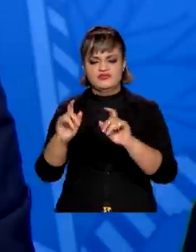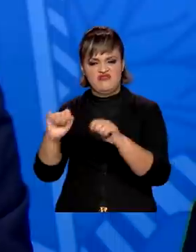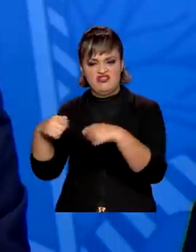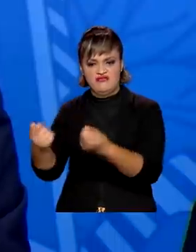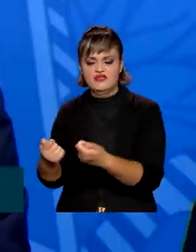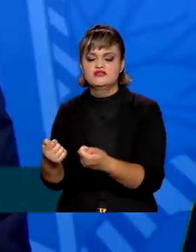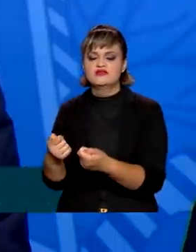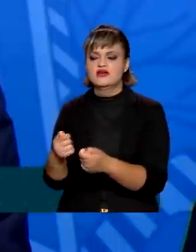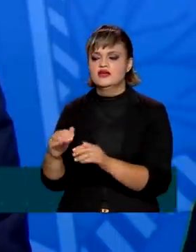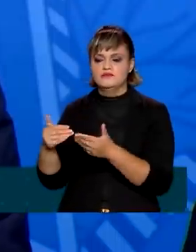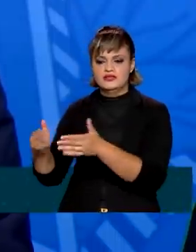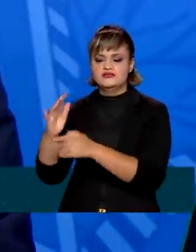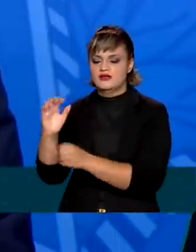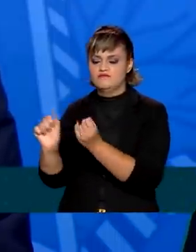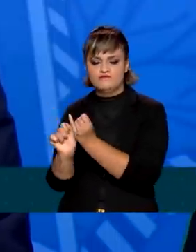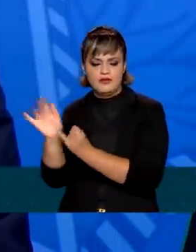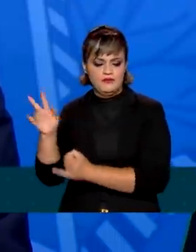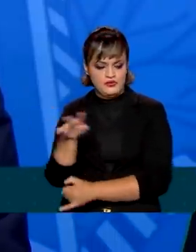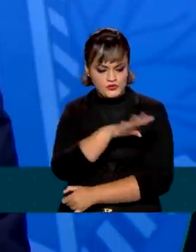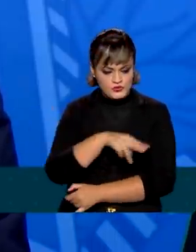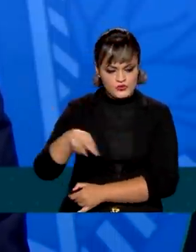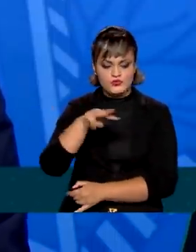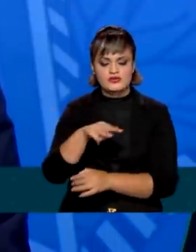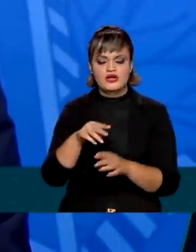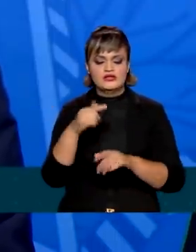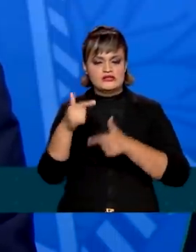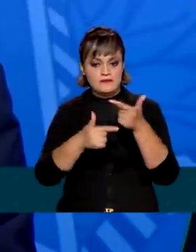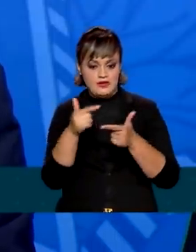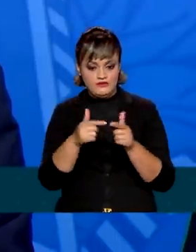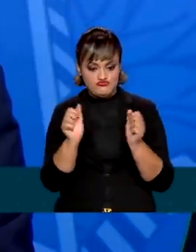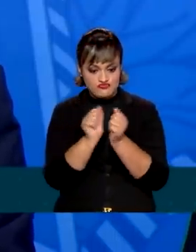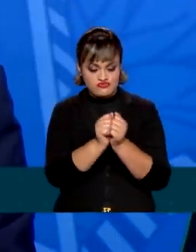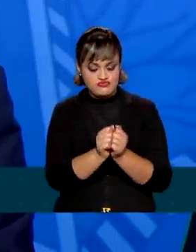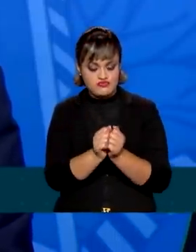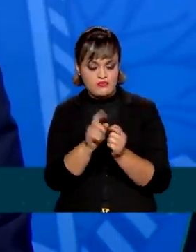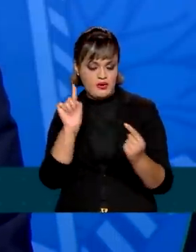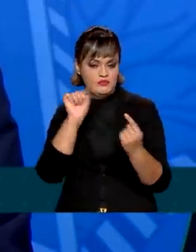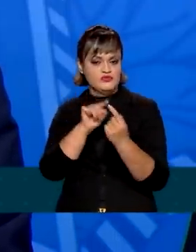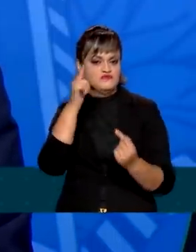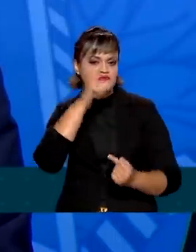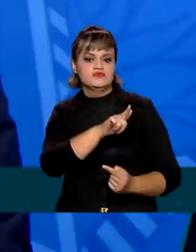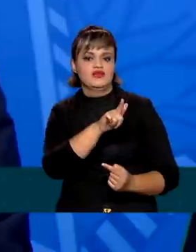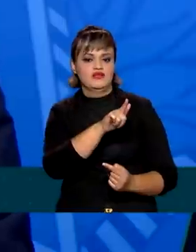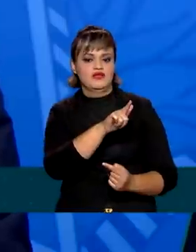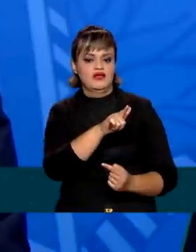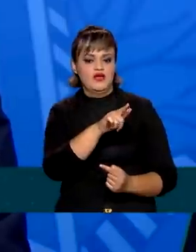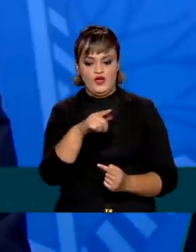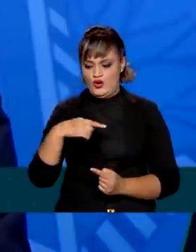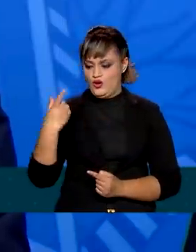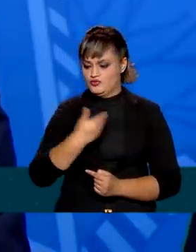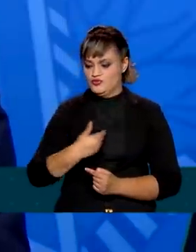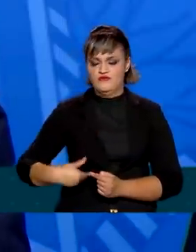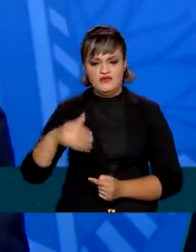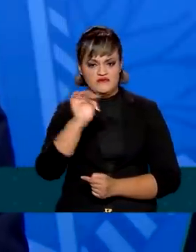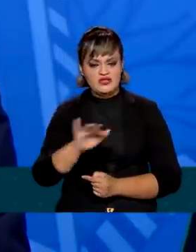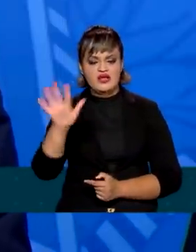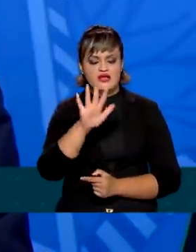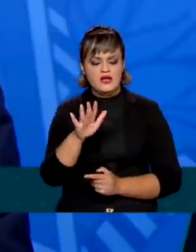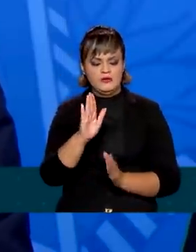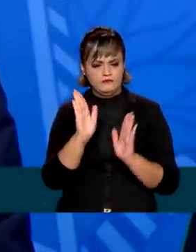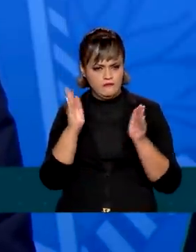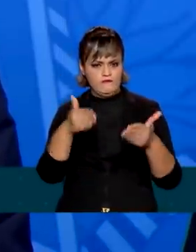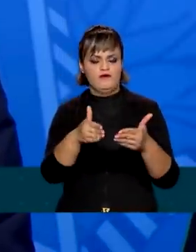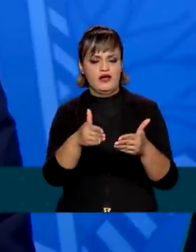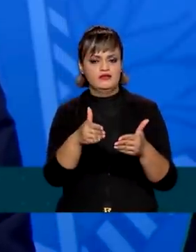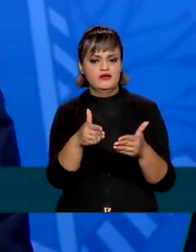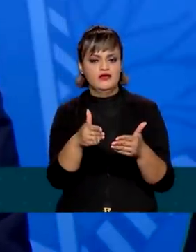Defesa e Ministério do Meio Ambiente, para atingir os objetivos que todos nós queremos. O governo federal atuará de forma contundente